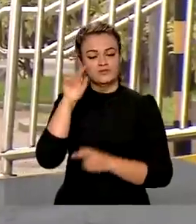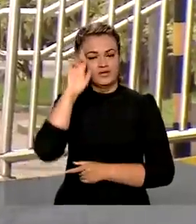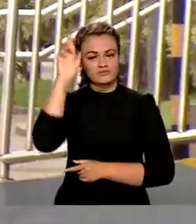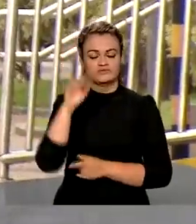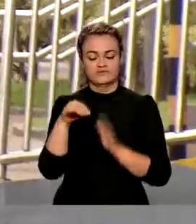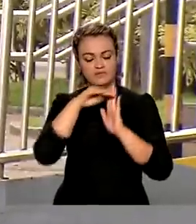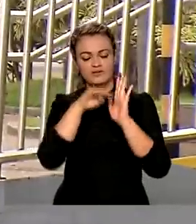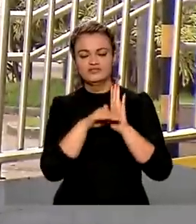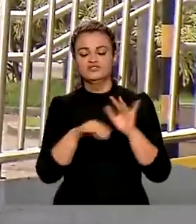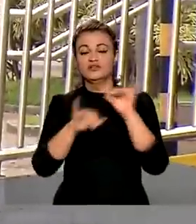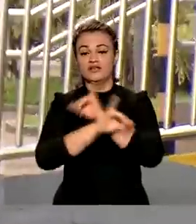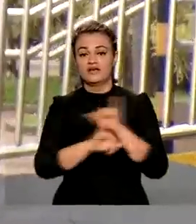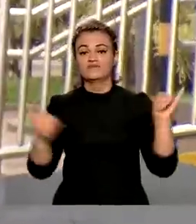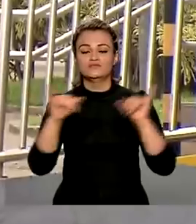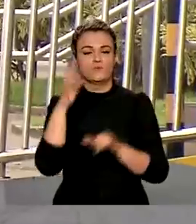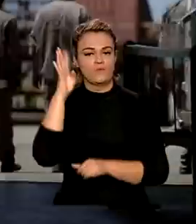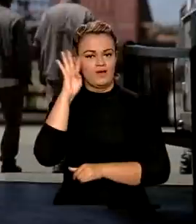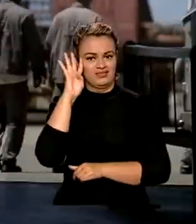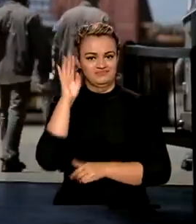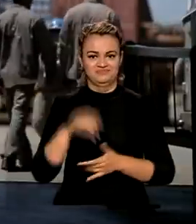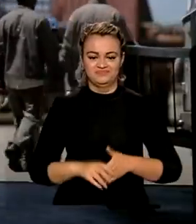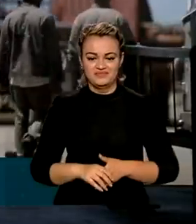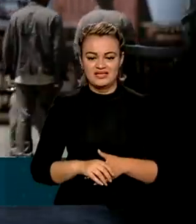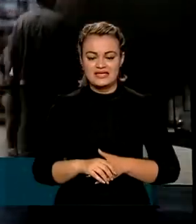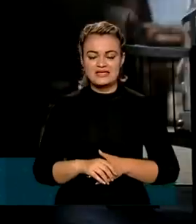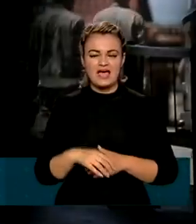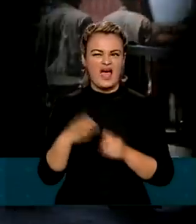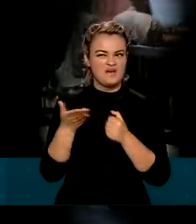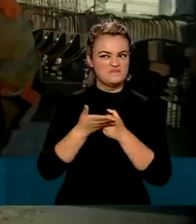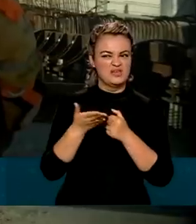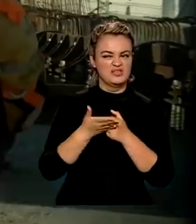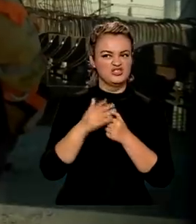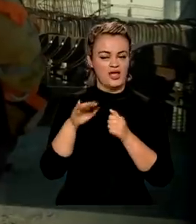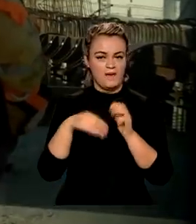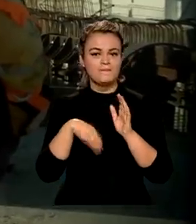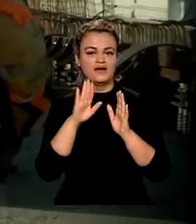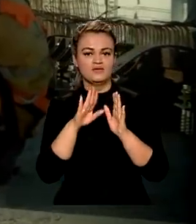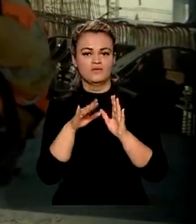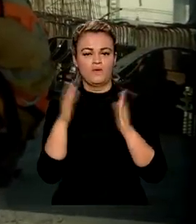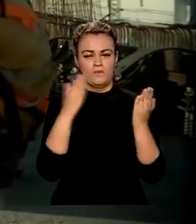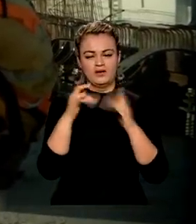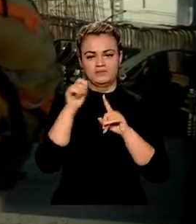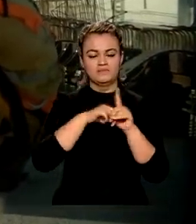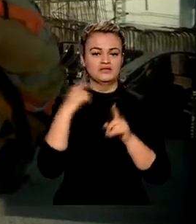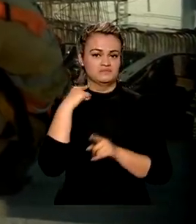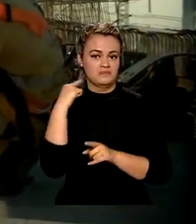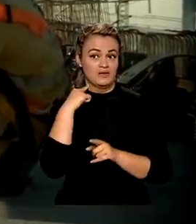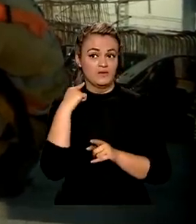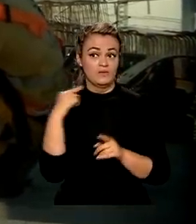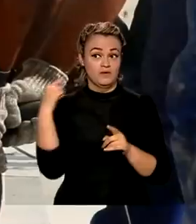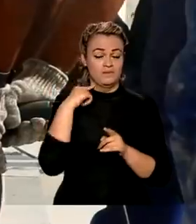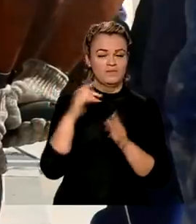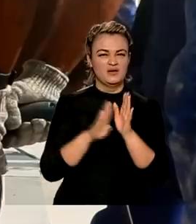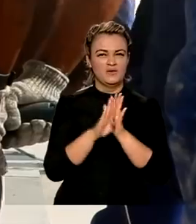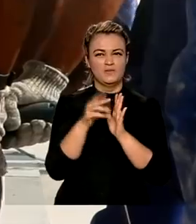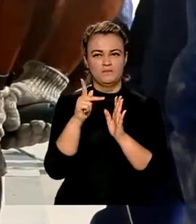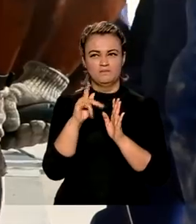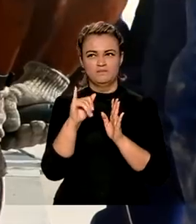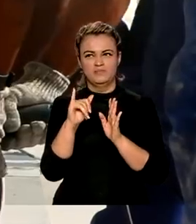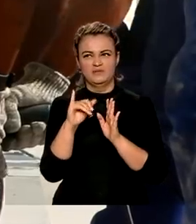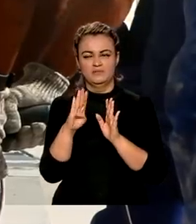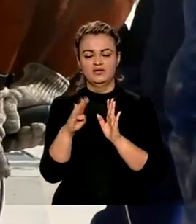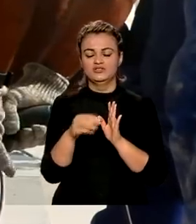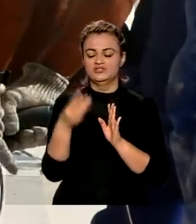macrofiscal, divulgado nesta quarta-feira. A nova estimativa é maior do que a de maio, que indicava crescimento do PIB de 3